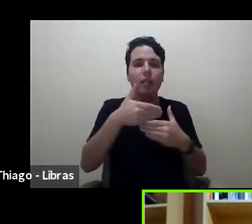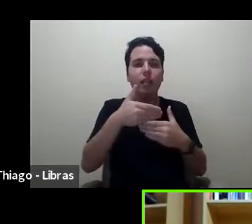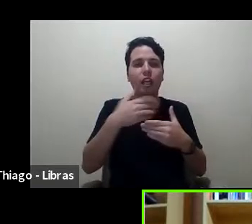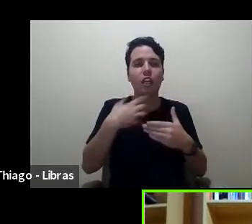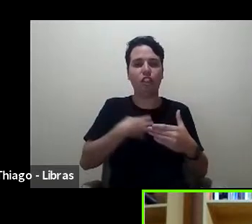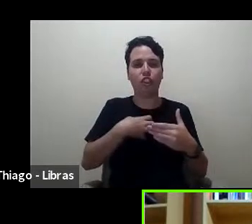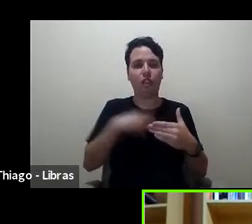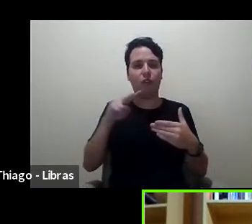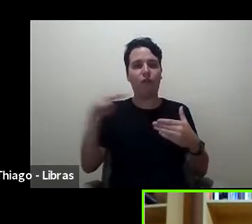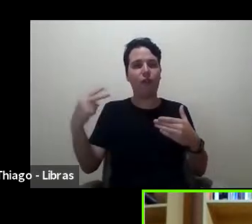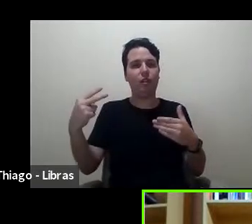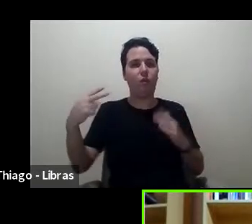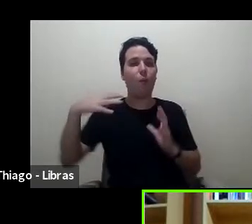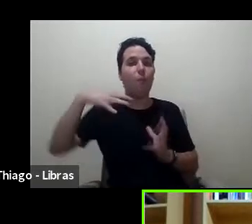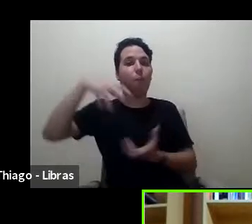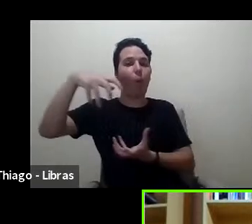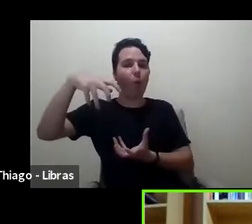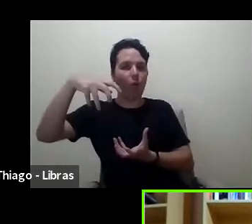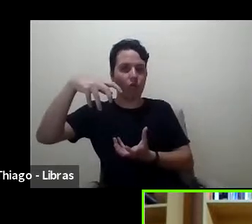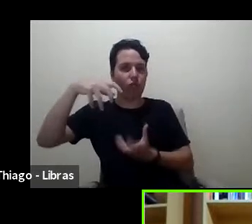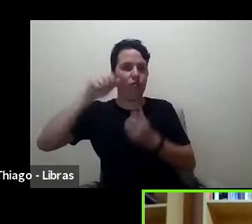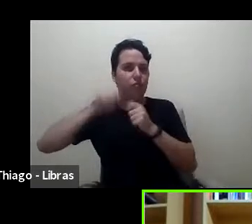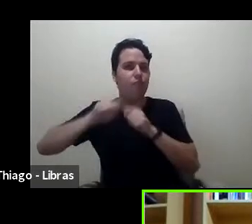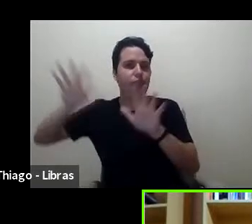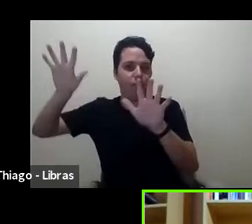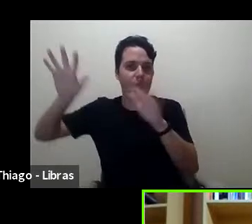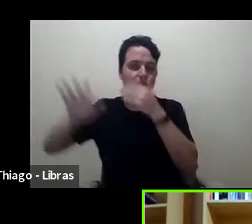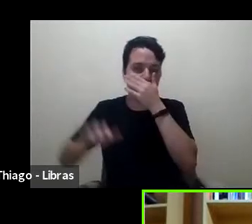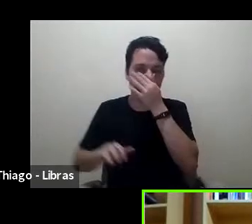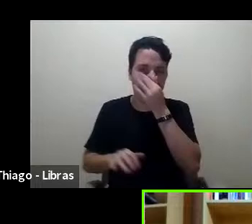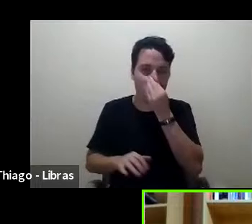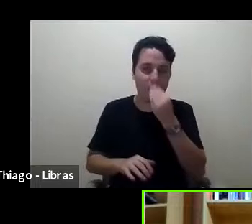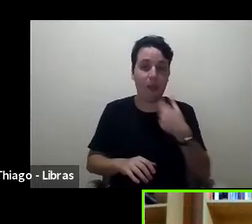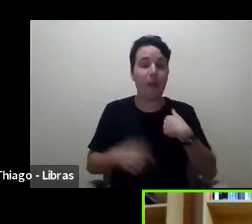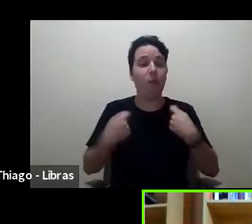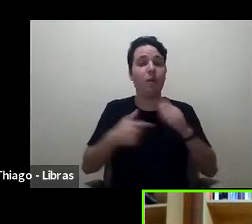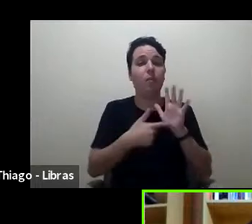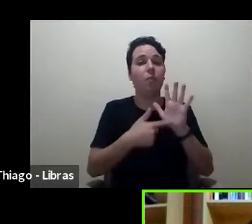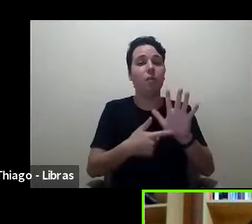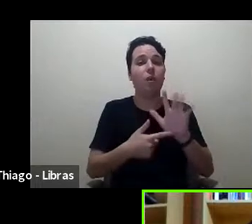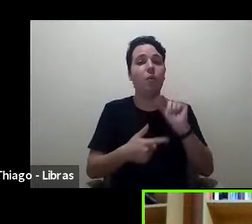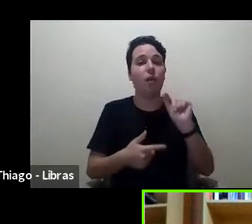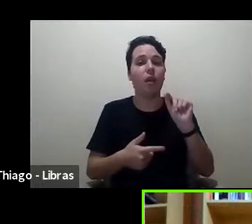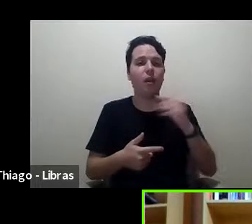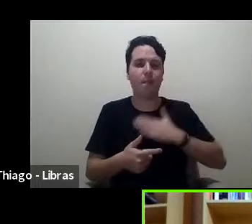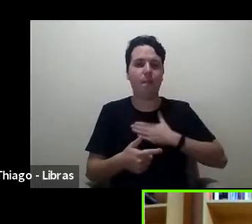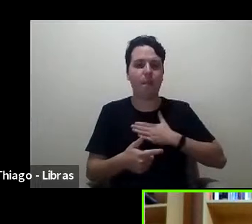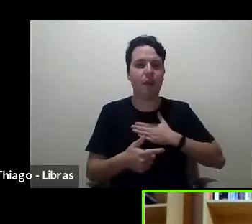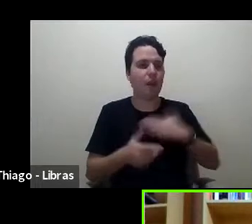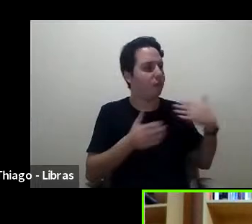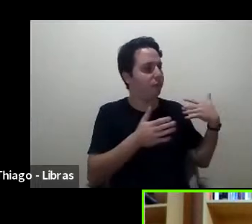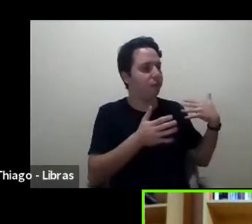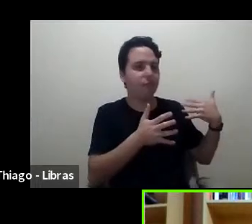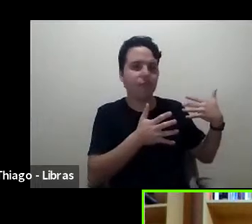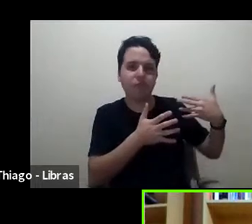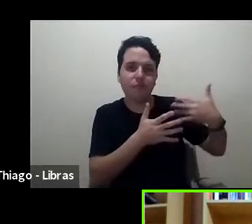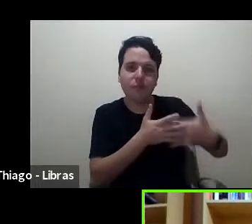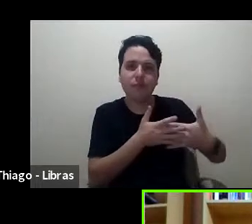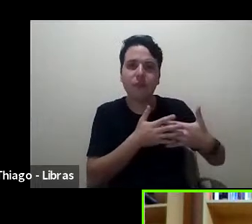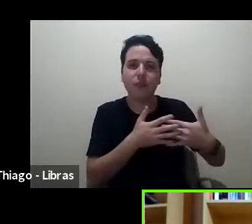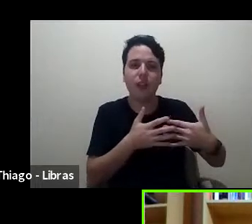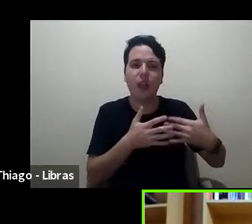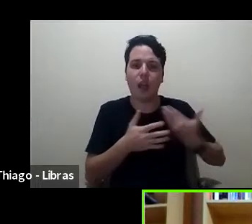eu não poderia deixar de destacar também a minha caminhada que eu tenho feito também com colegas, as minhas